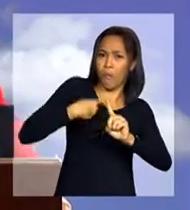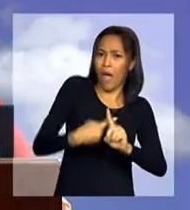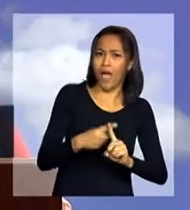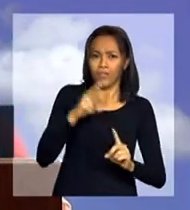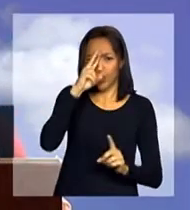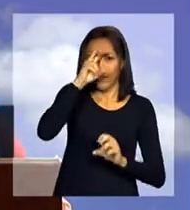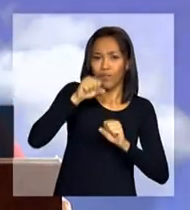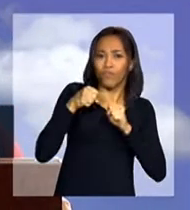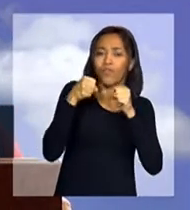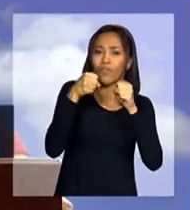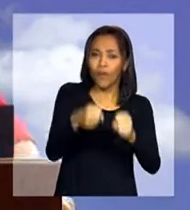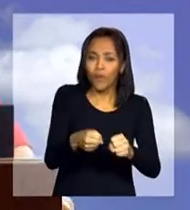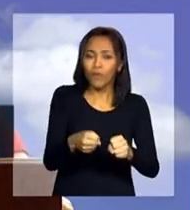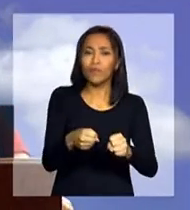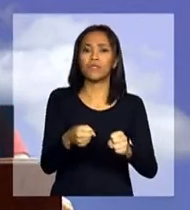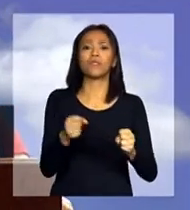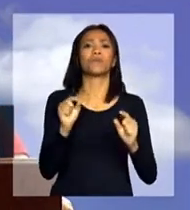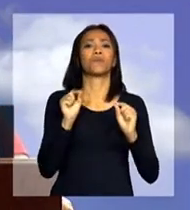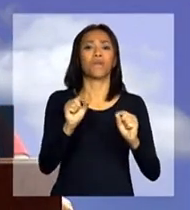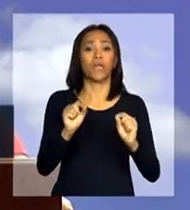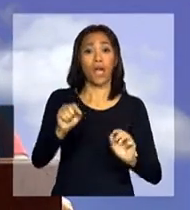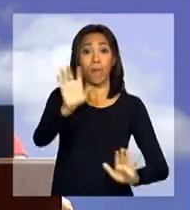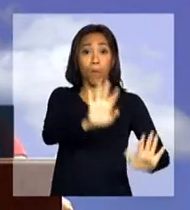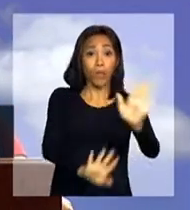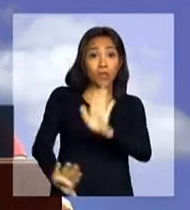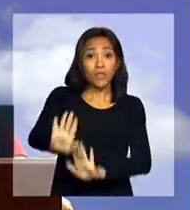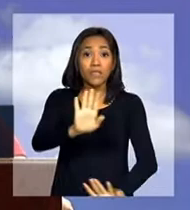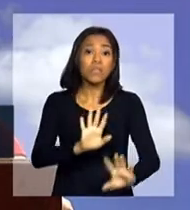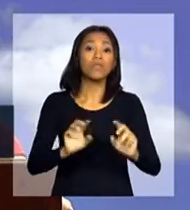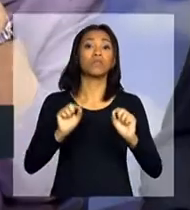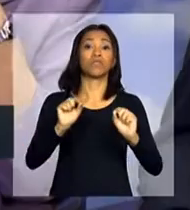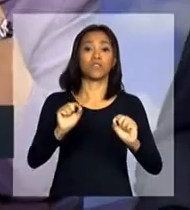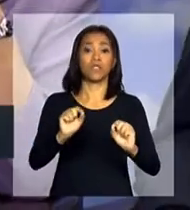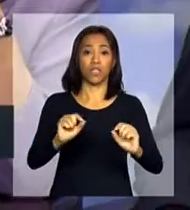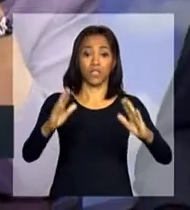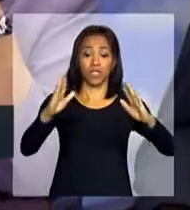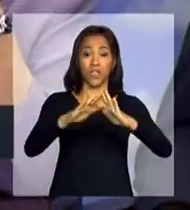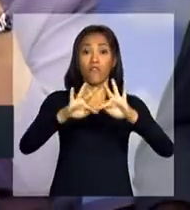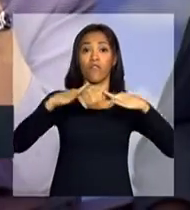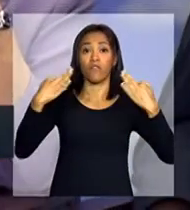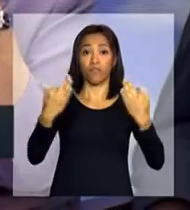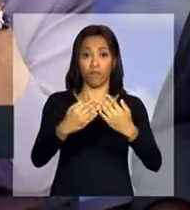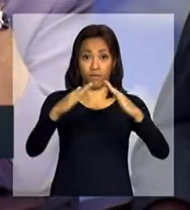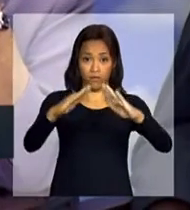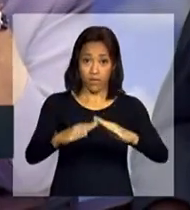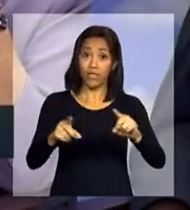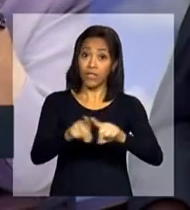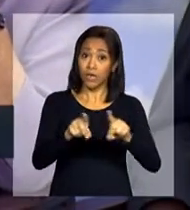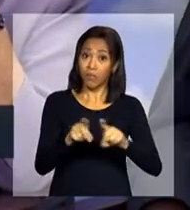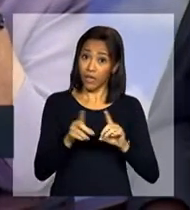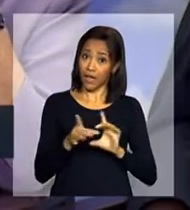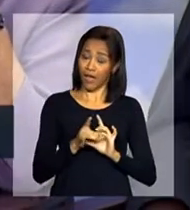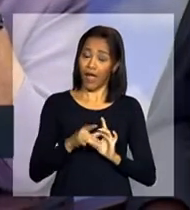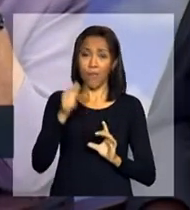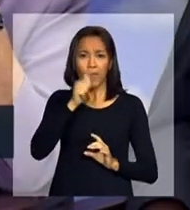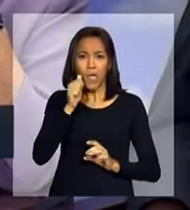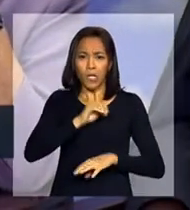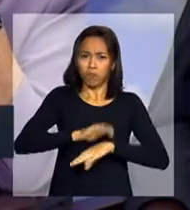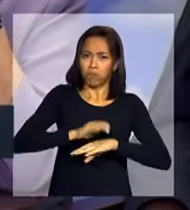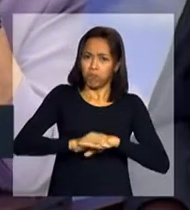mesma intensidade a proteção de um lar e a disposição de luta das mulheres, mulheres,